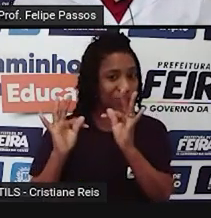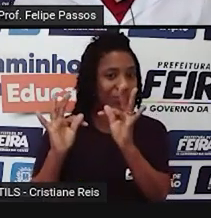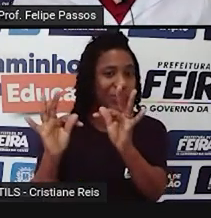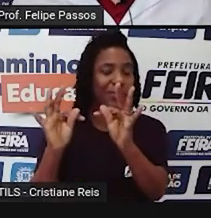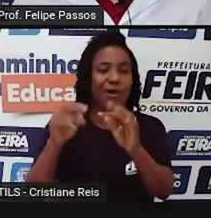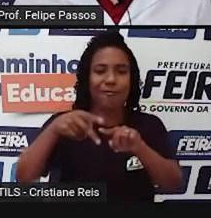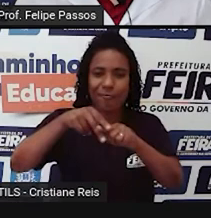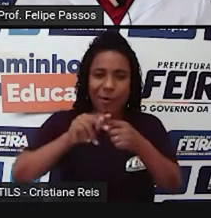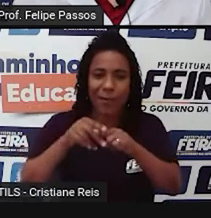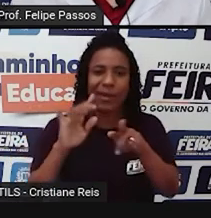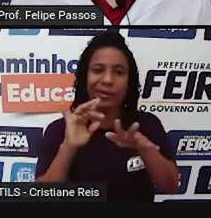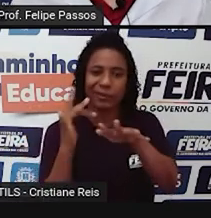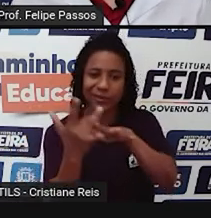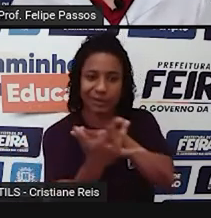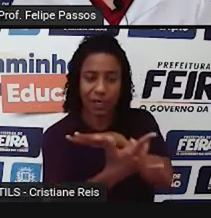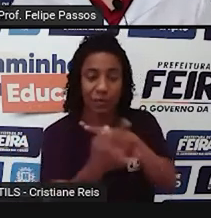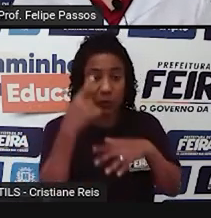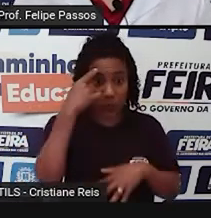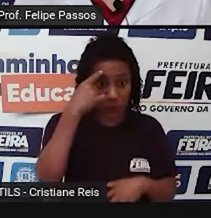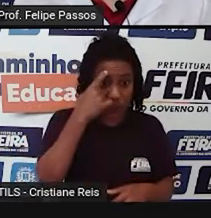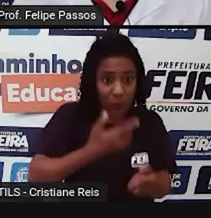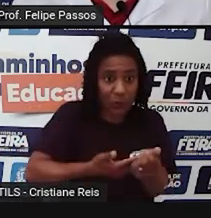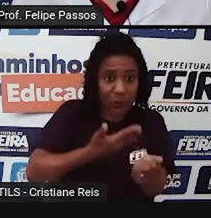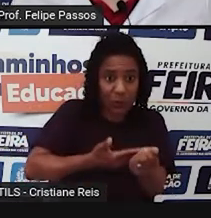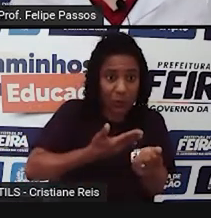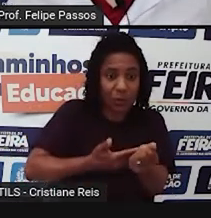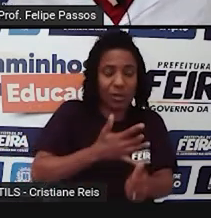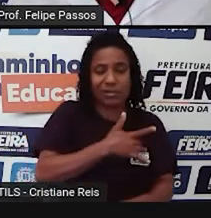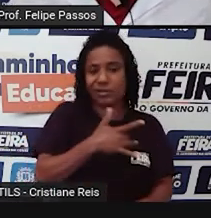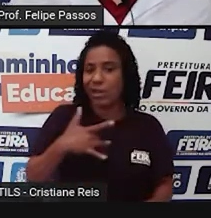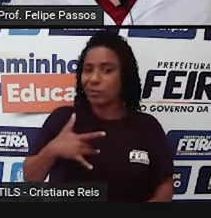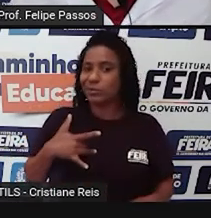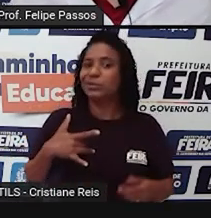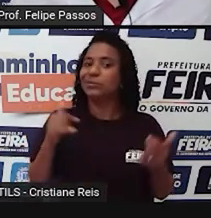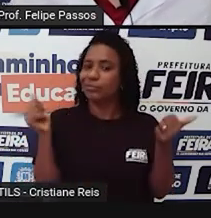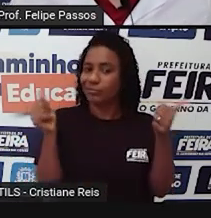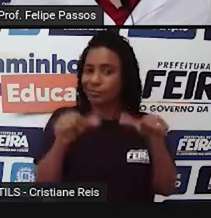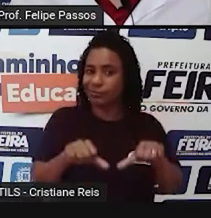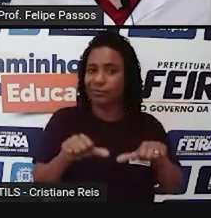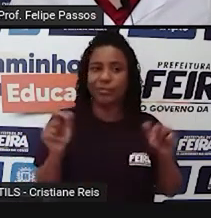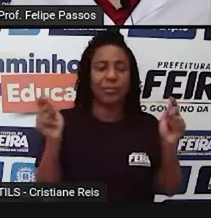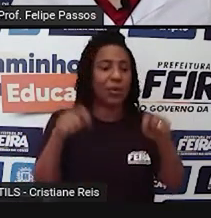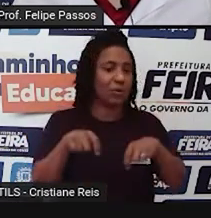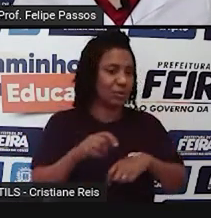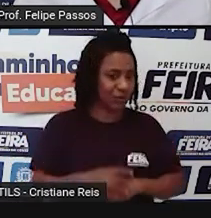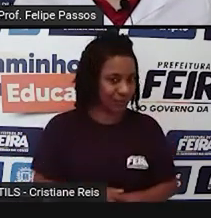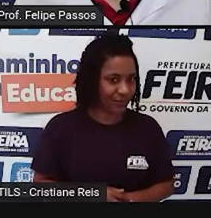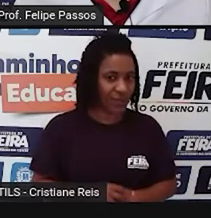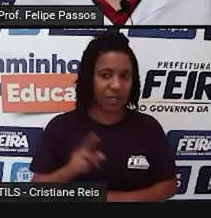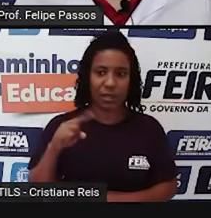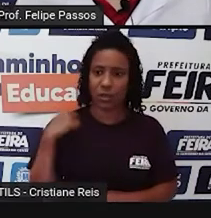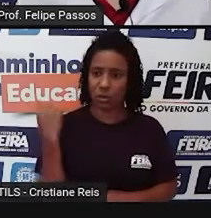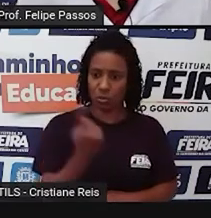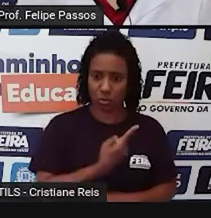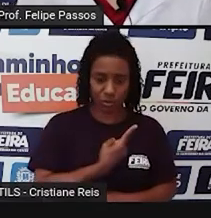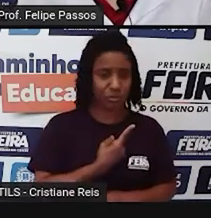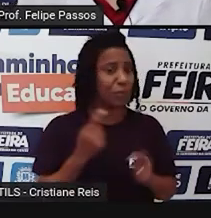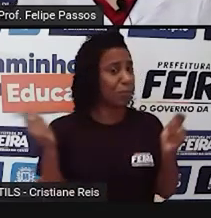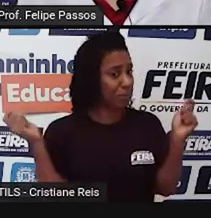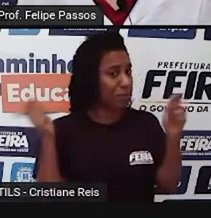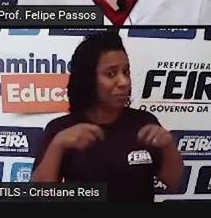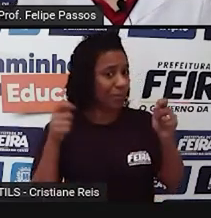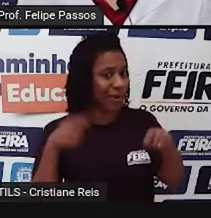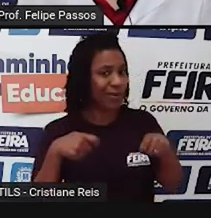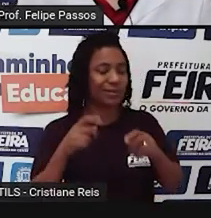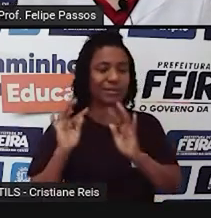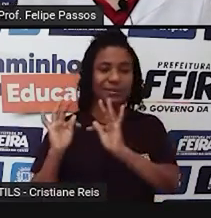ferramentas, das redes sociais, da tecnologia. Todo mundo é afetado sobre isso, todo mundo é afetado quando a gente trata